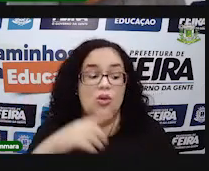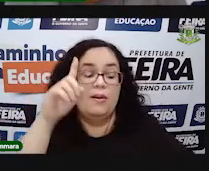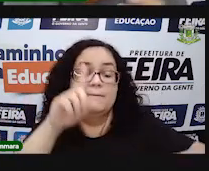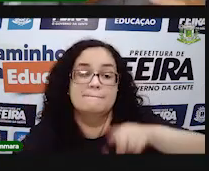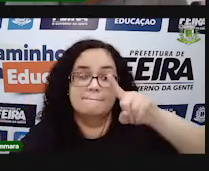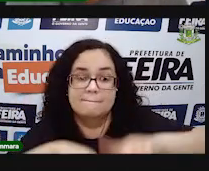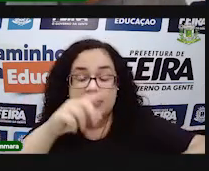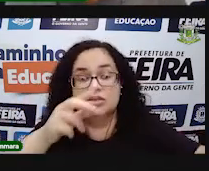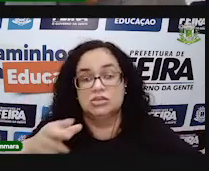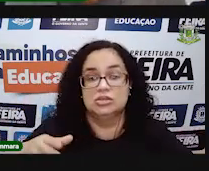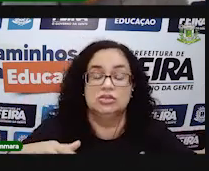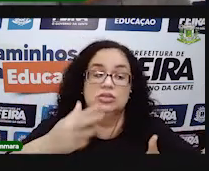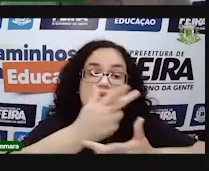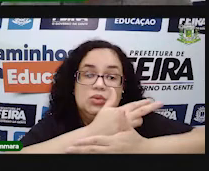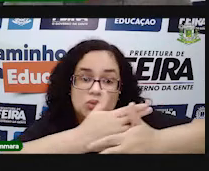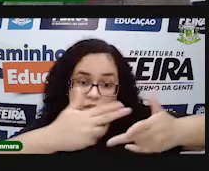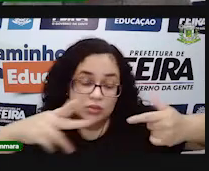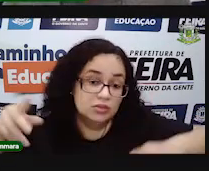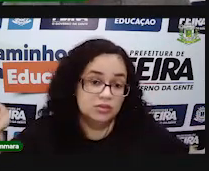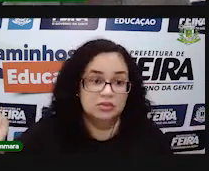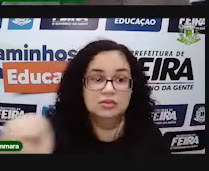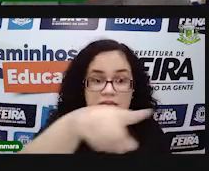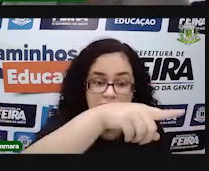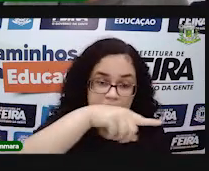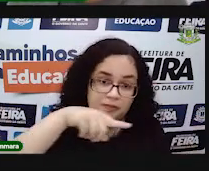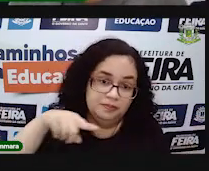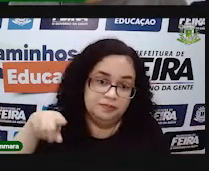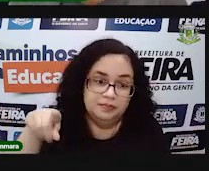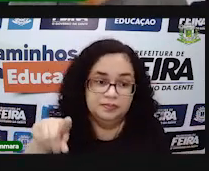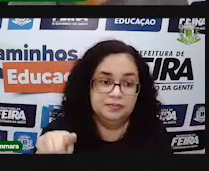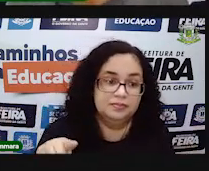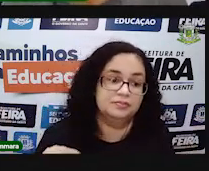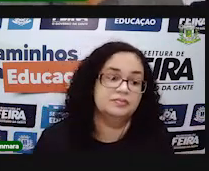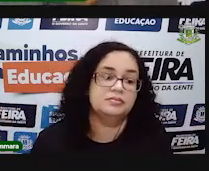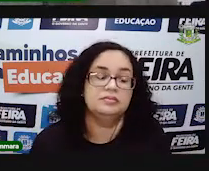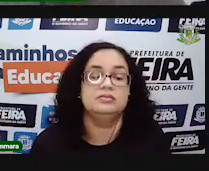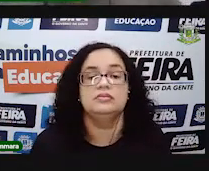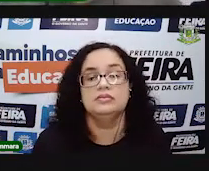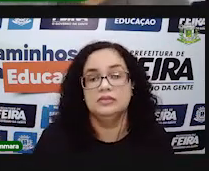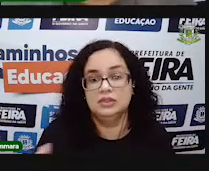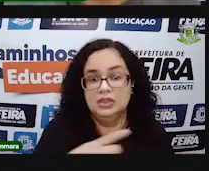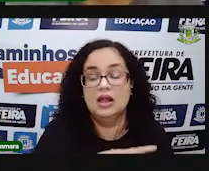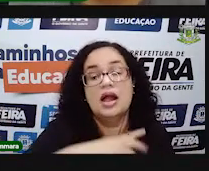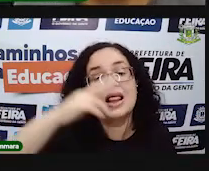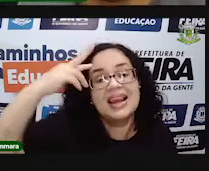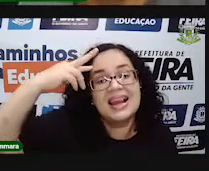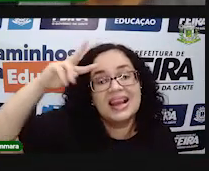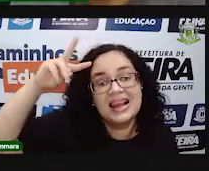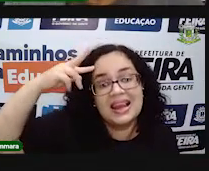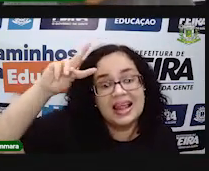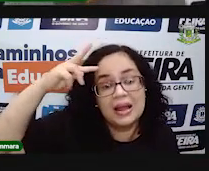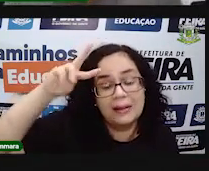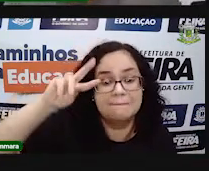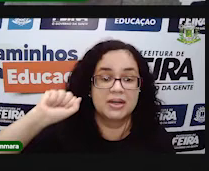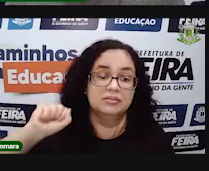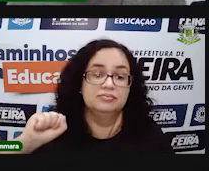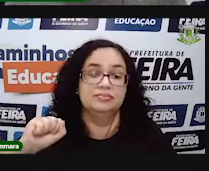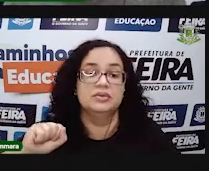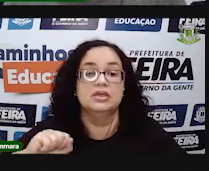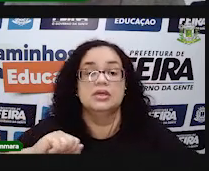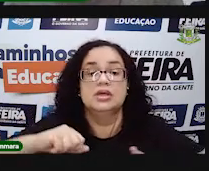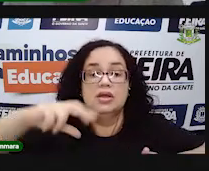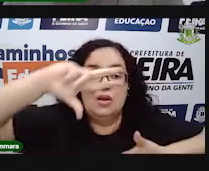entender que existem objetos e coisas no mundo físico, no nosso mundo real, à nossa volta,